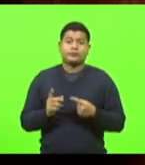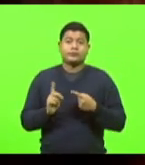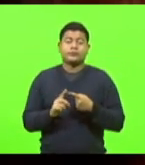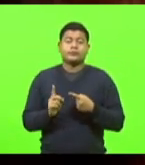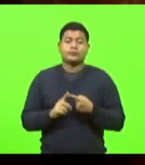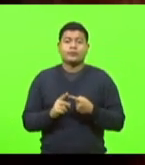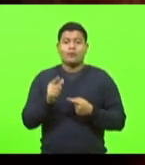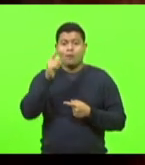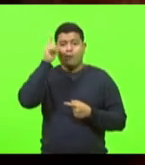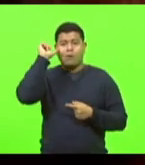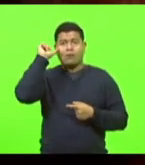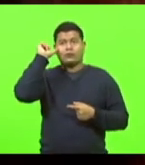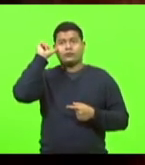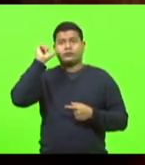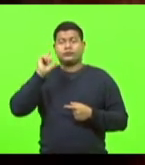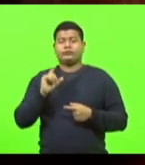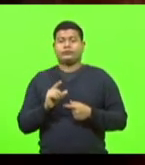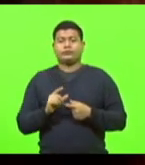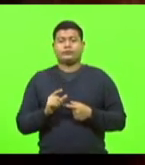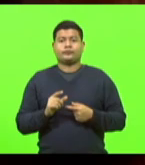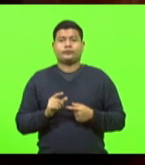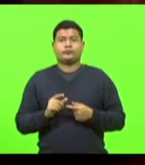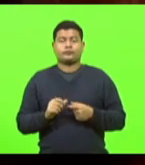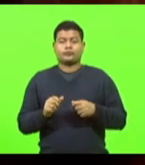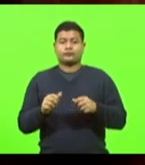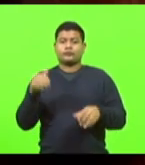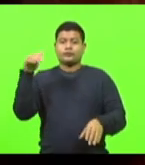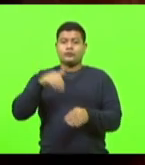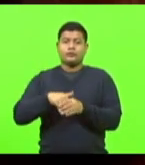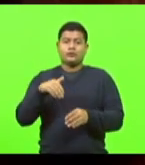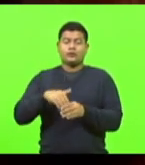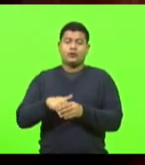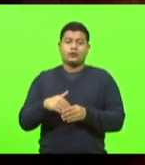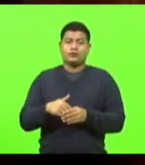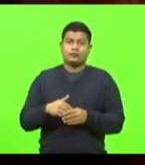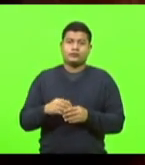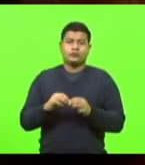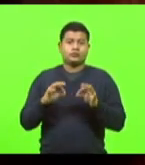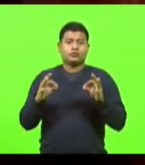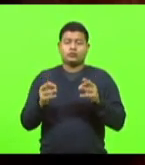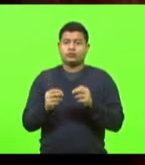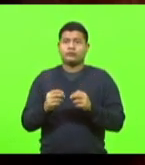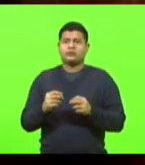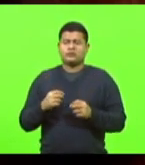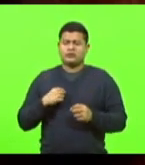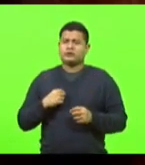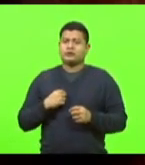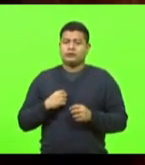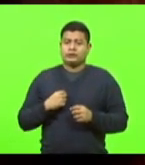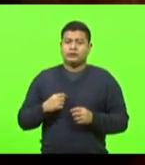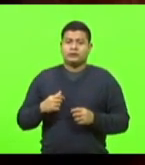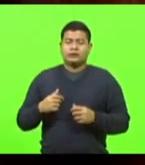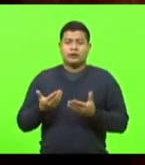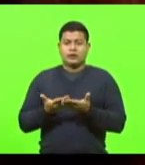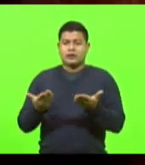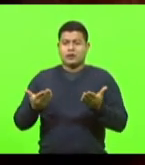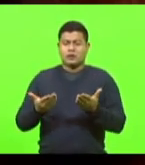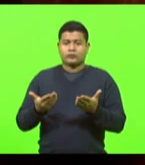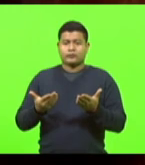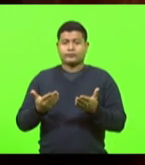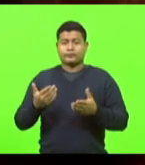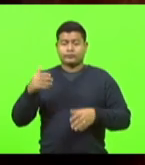ontem, depois das votações, que todo mundo foi uma votação muito tensa, que